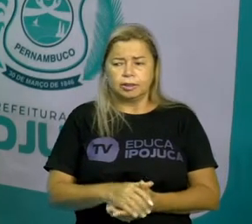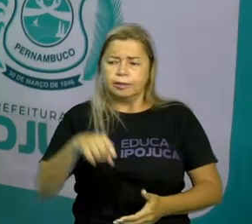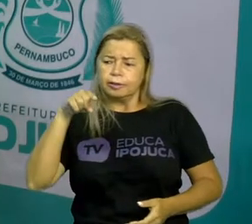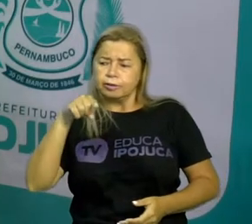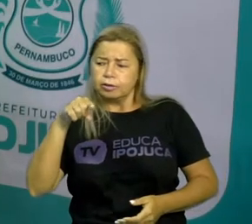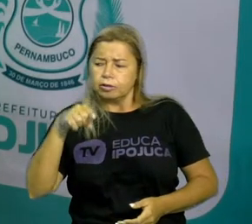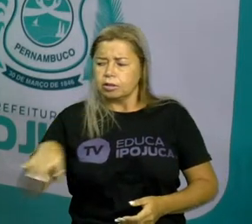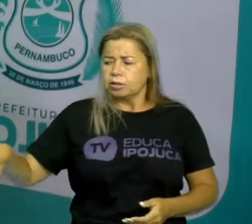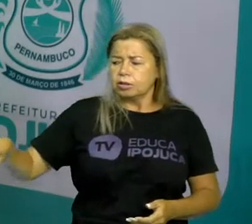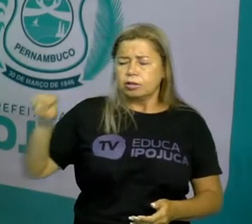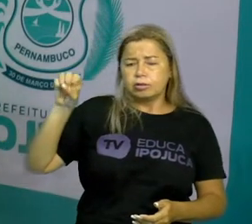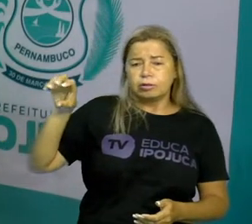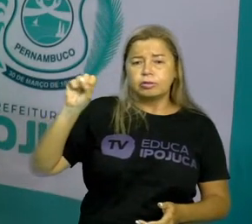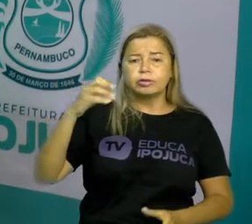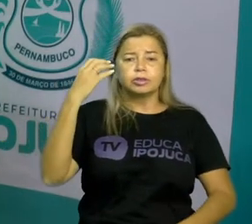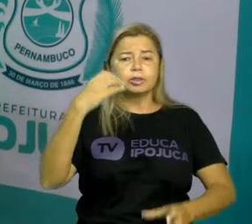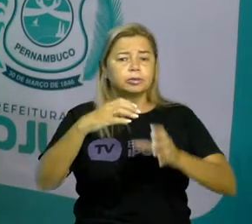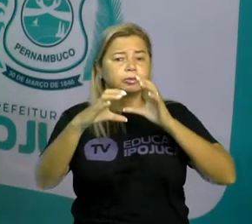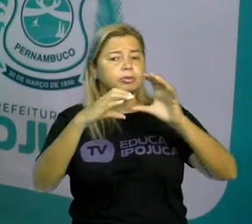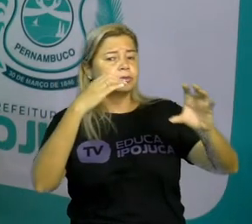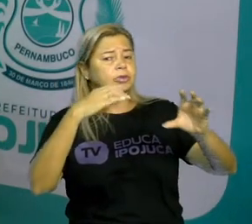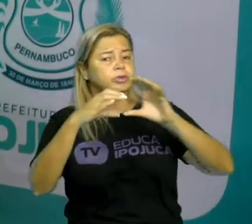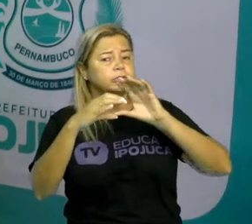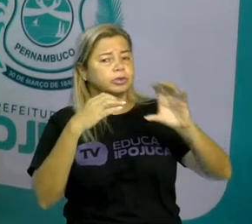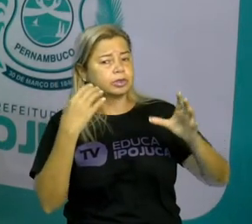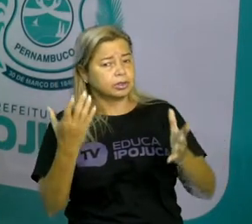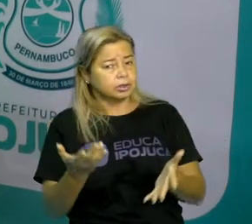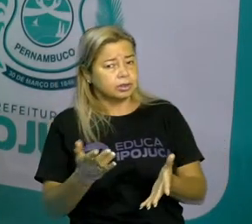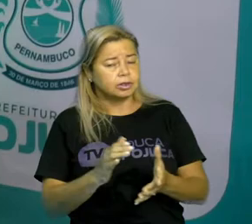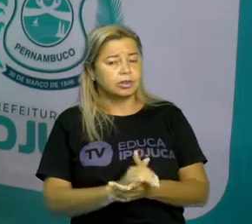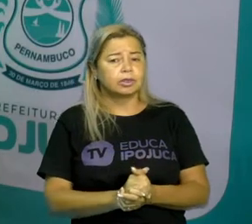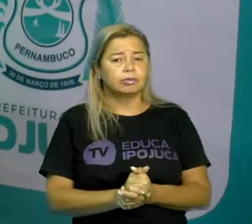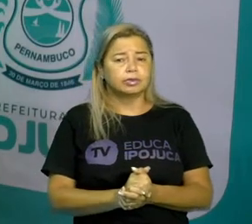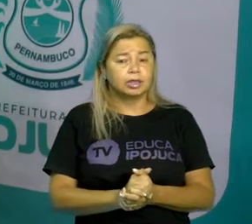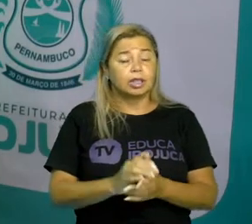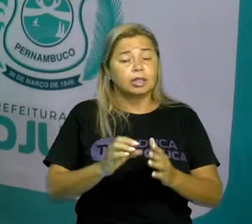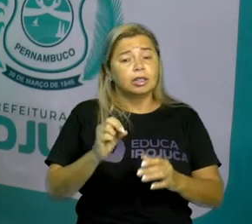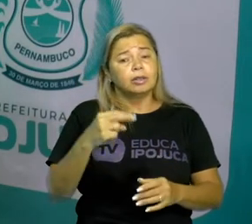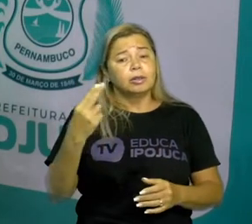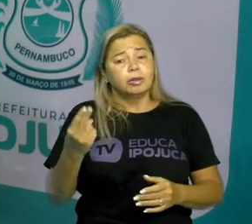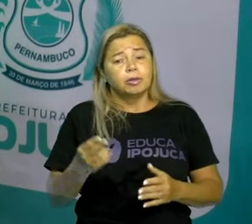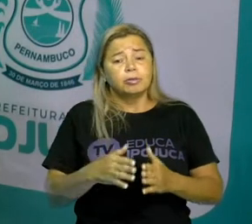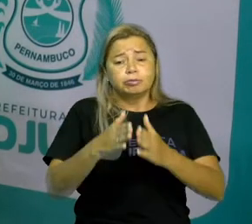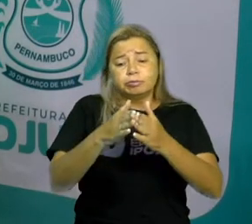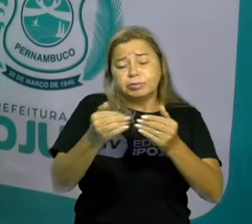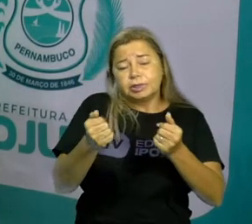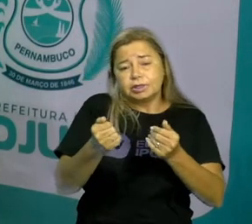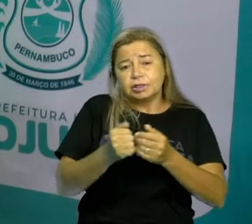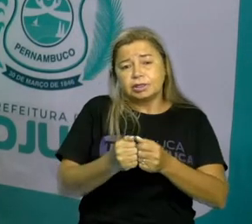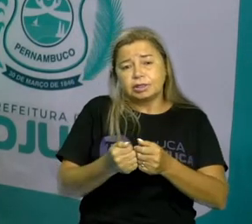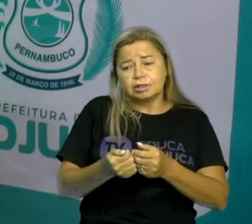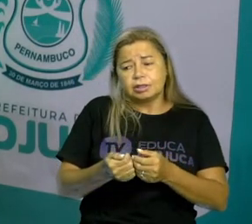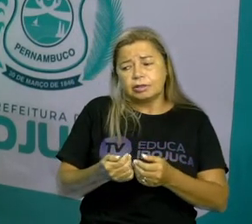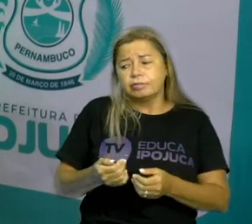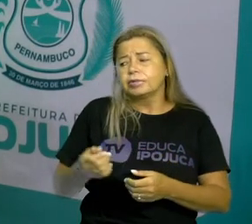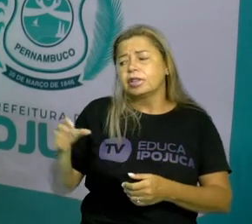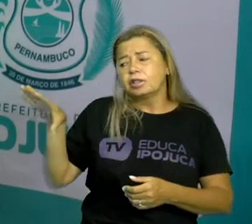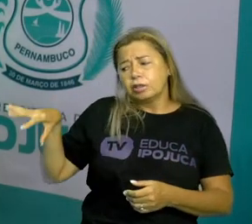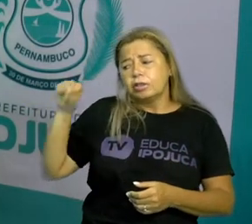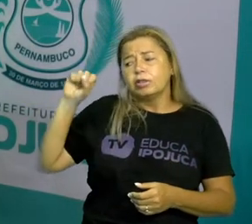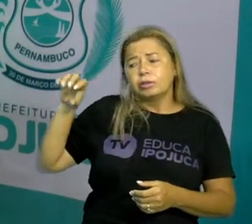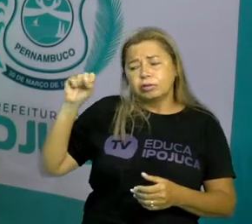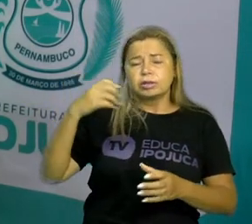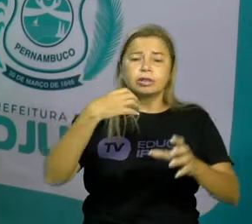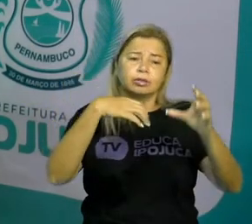você ouça a música Então aqui ele não está pedindo Ou então eu posso falar Ouça a música Então aqui eu já estou fazendo um pedido